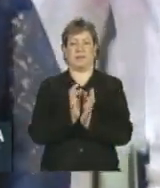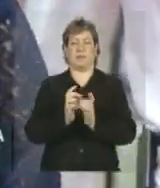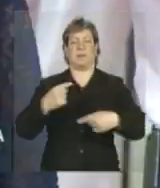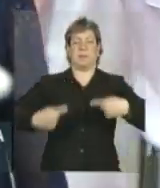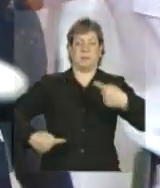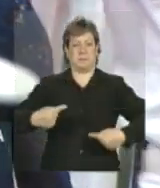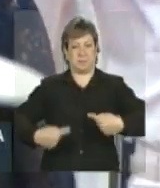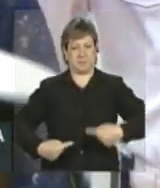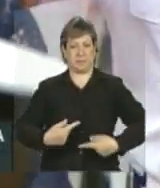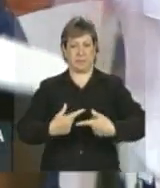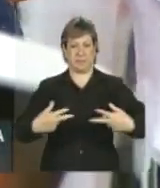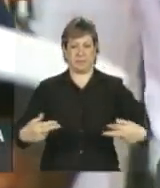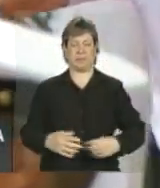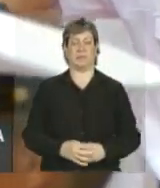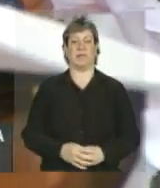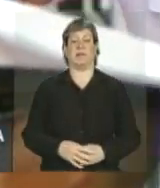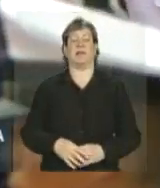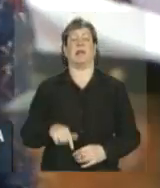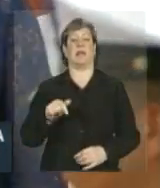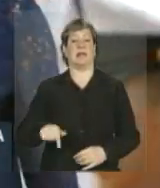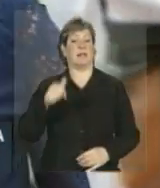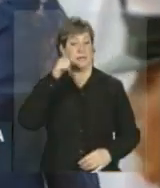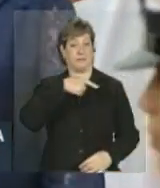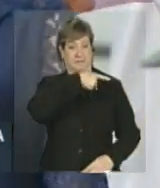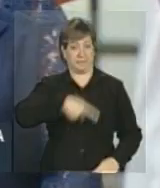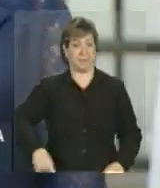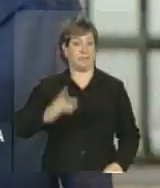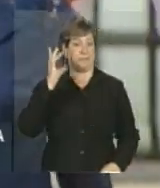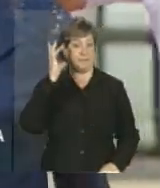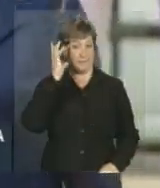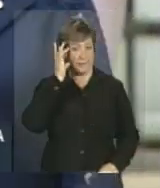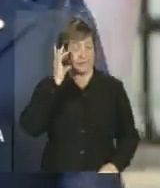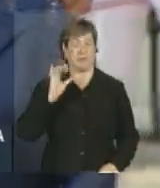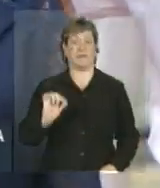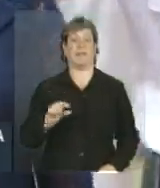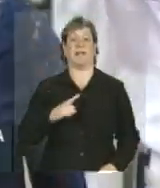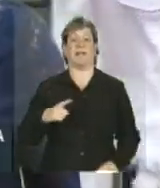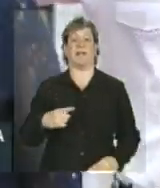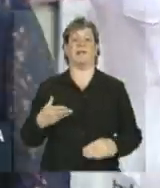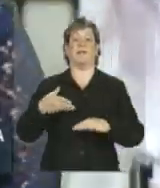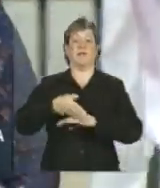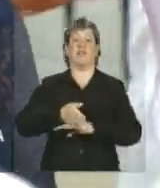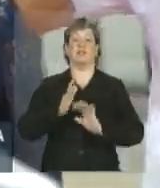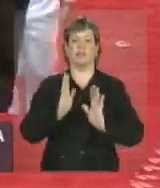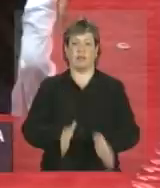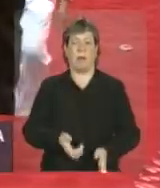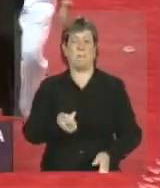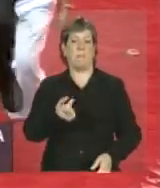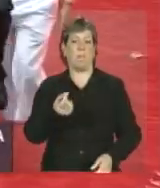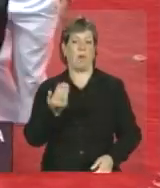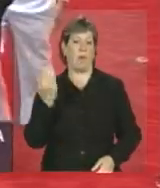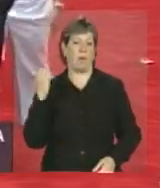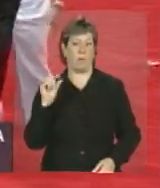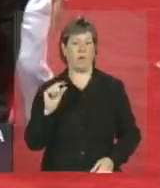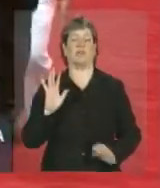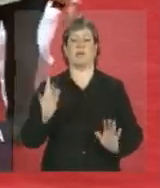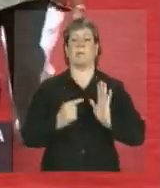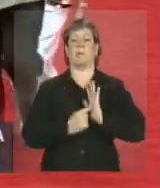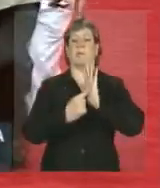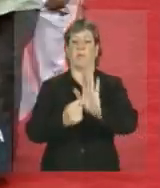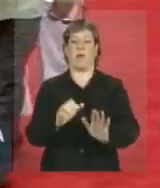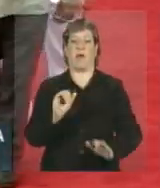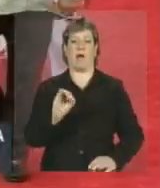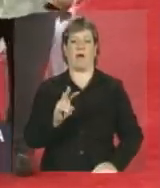debate. A presidenta Dilma Rousseff participou agora há pouco e tivemos transmissão